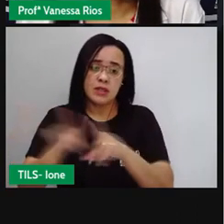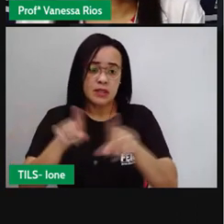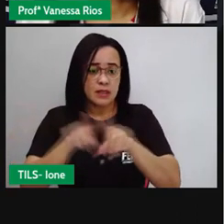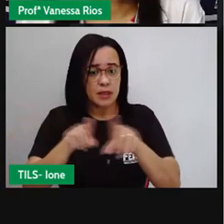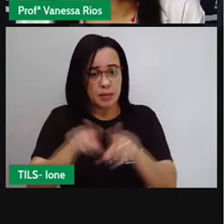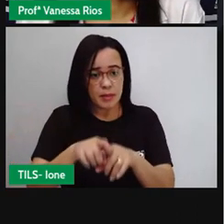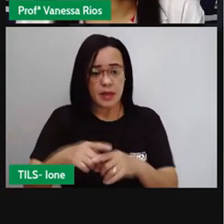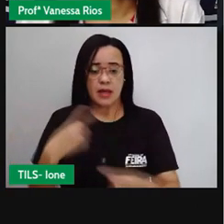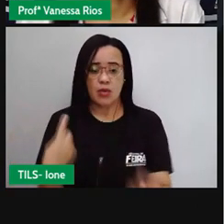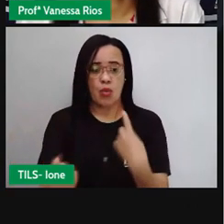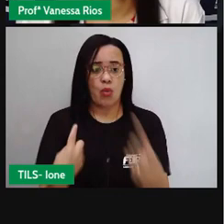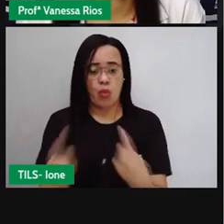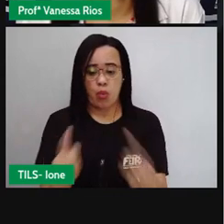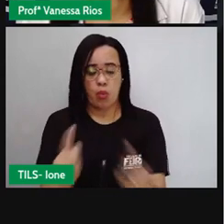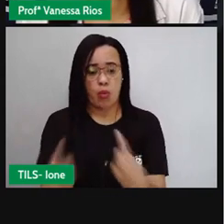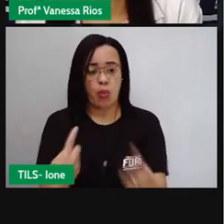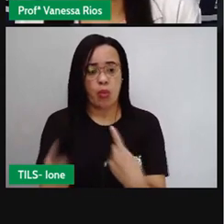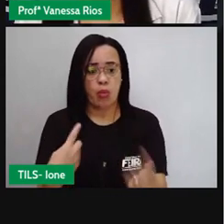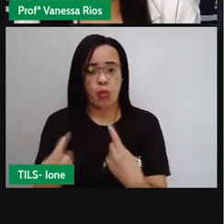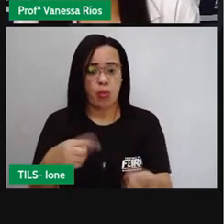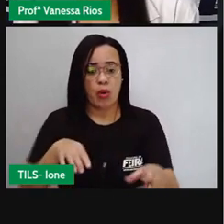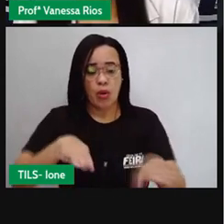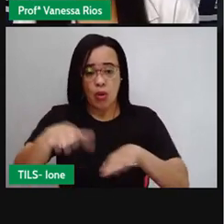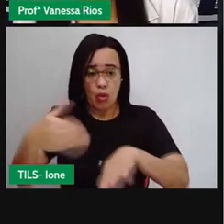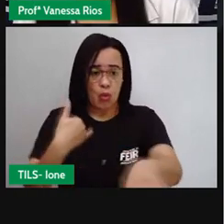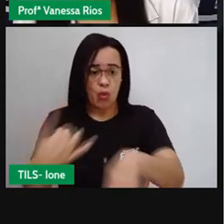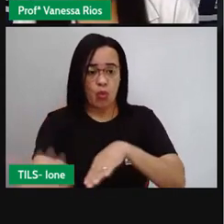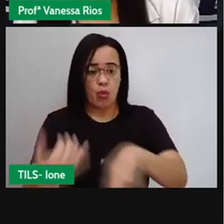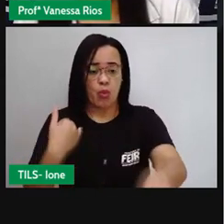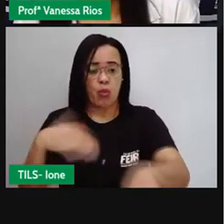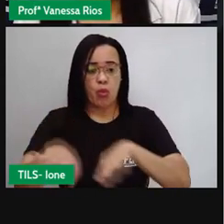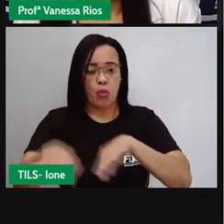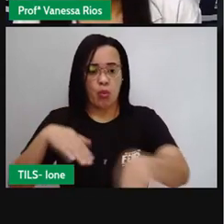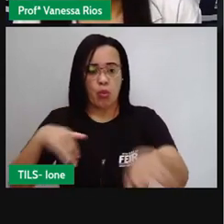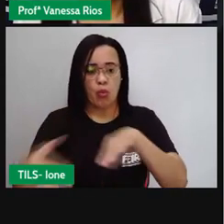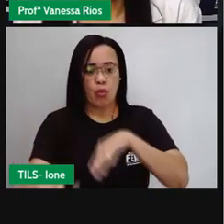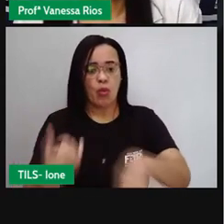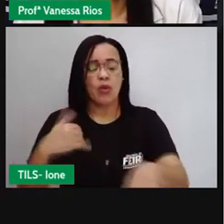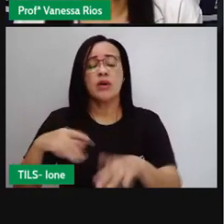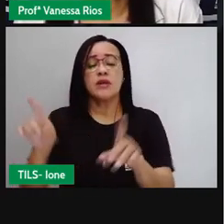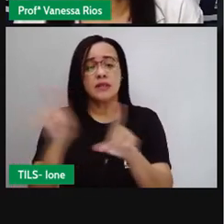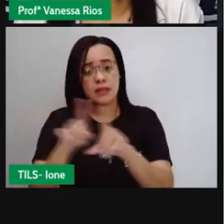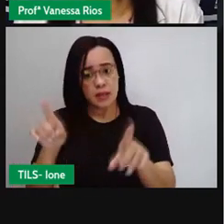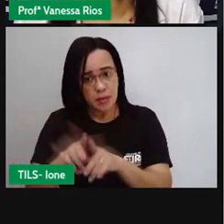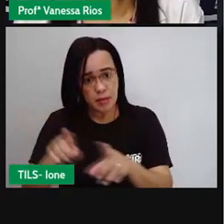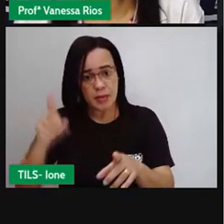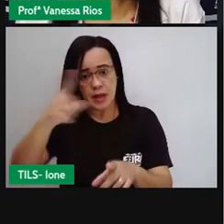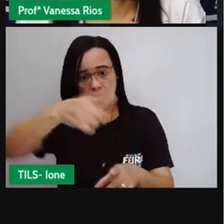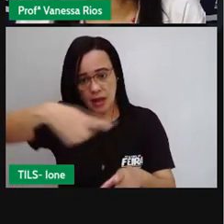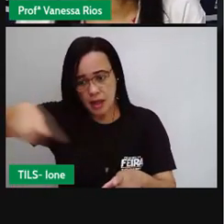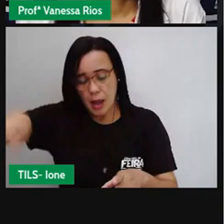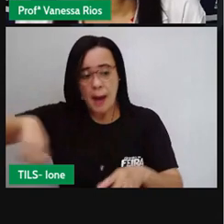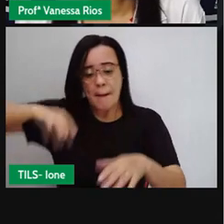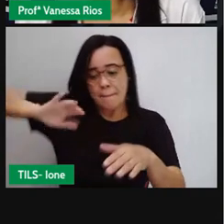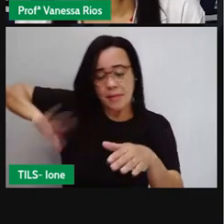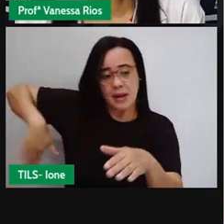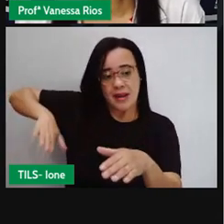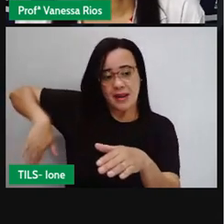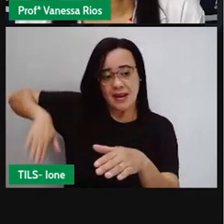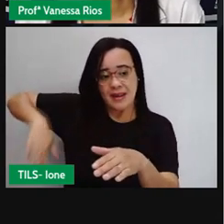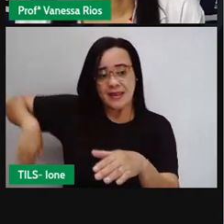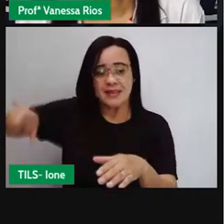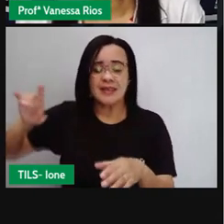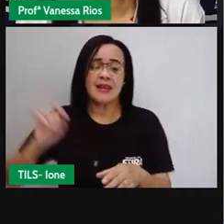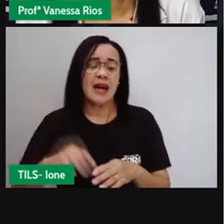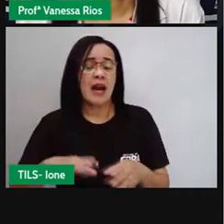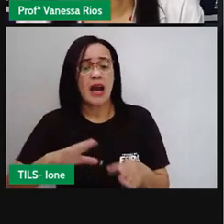a orla marítima, né? Onde a gente observa aí algumas praias. E um dos pontos aí principais, dos